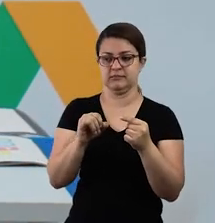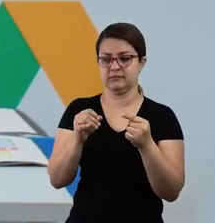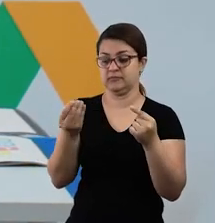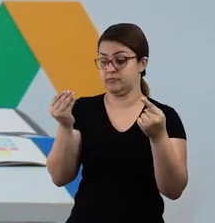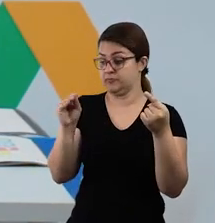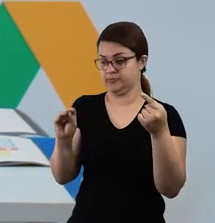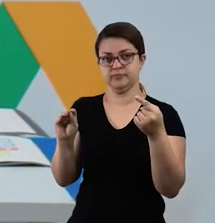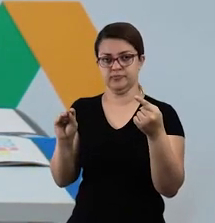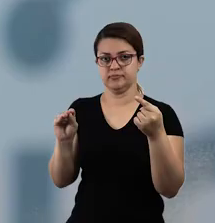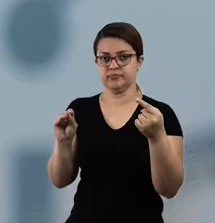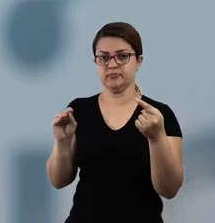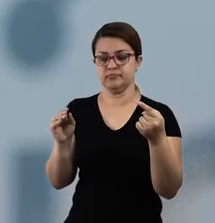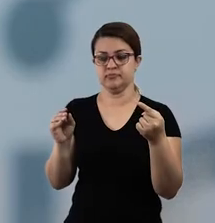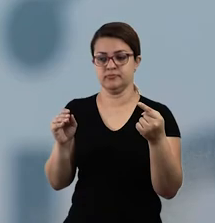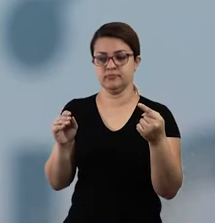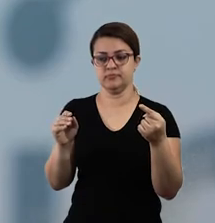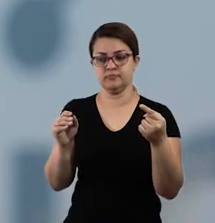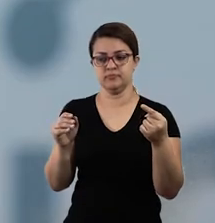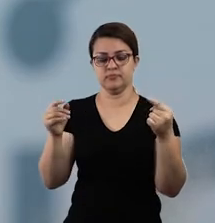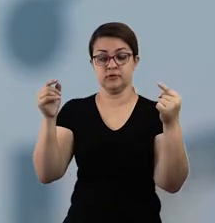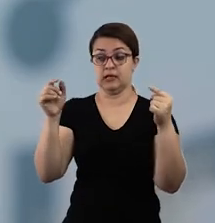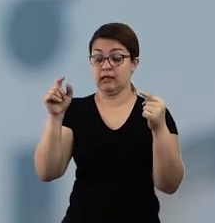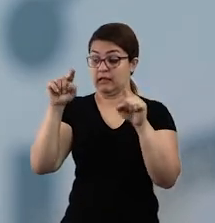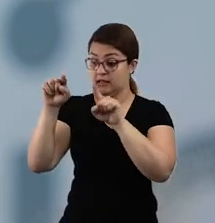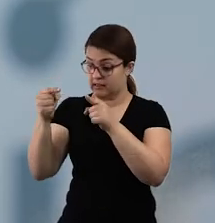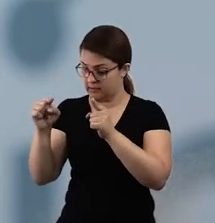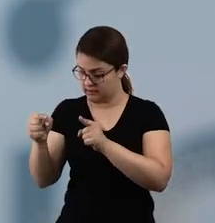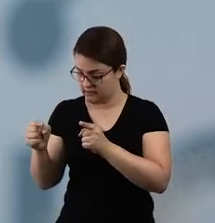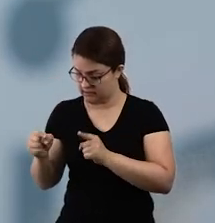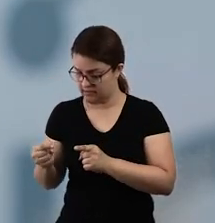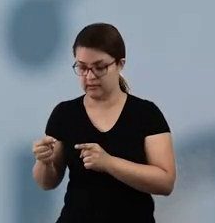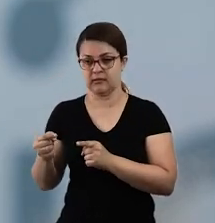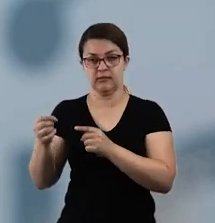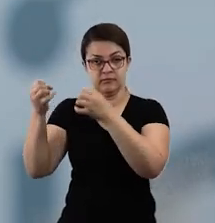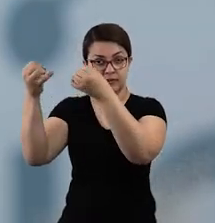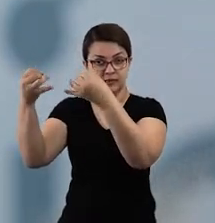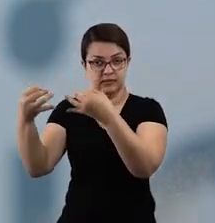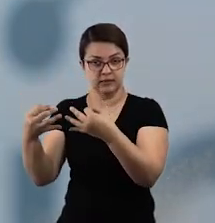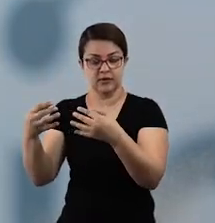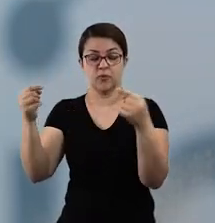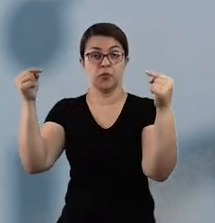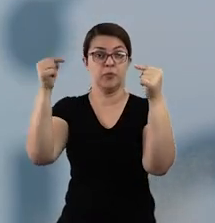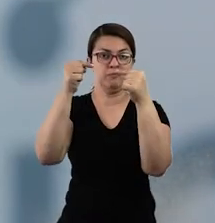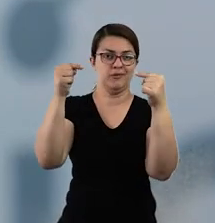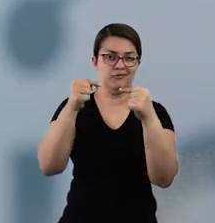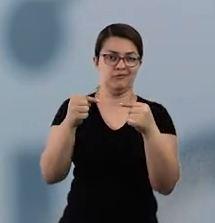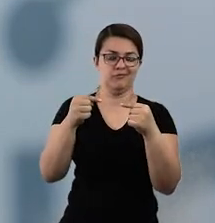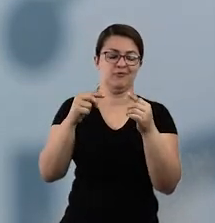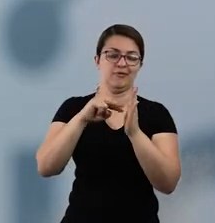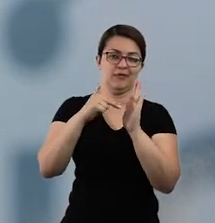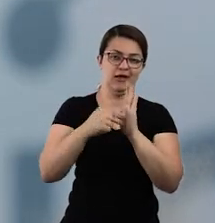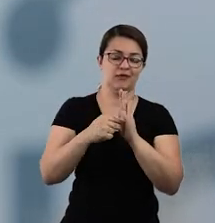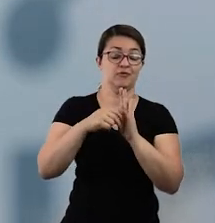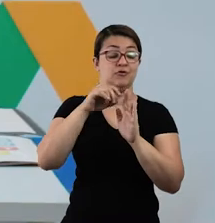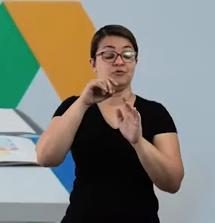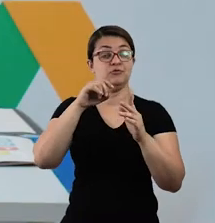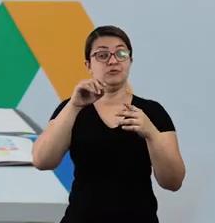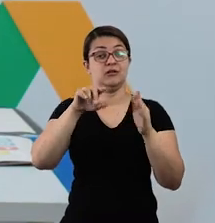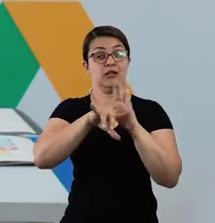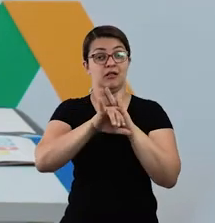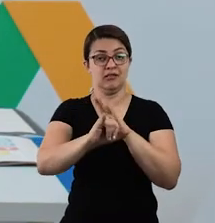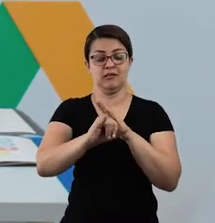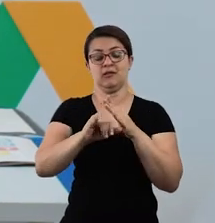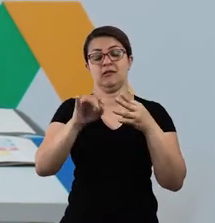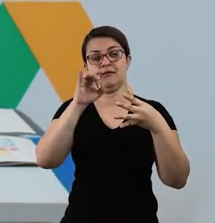número 1 vai aqui no segundo quadradinho, tá? Então, cada quadradinho aqui, cada explicação corresponde a uma lei que está do lado de cá.